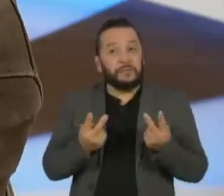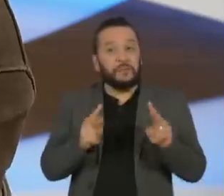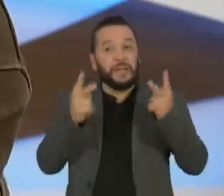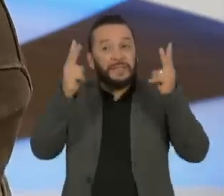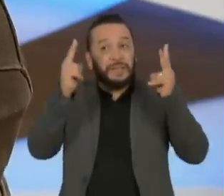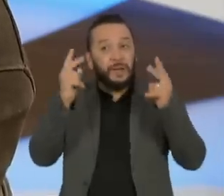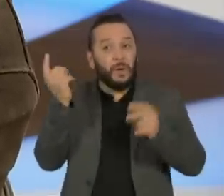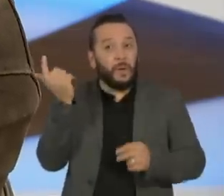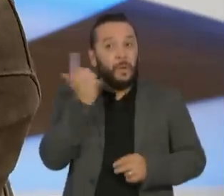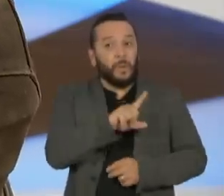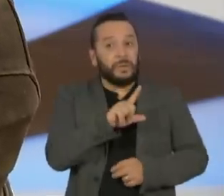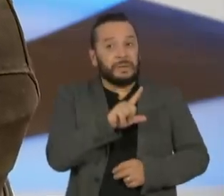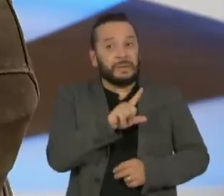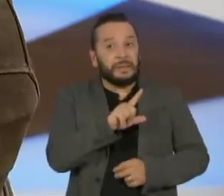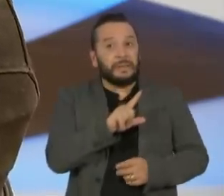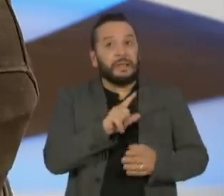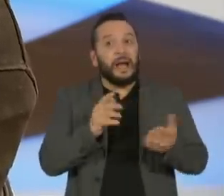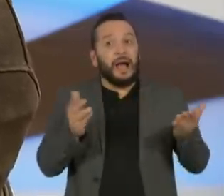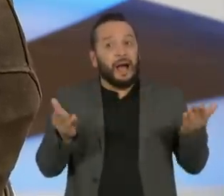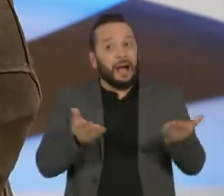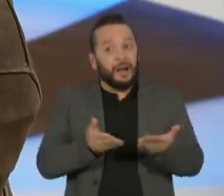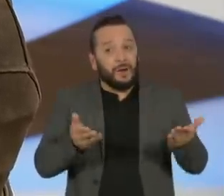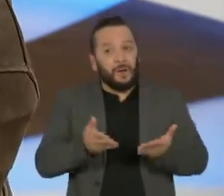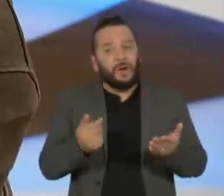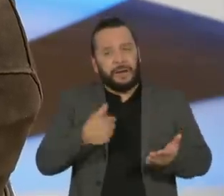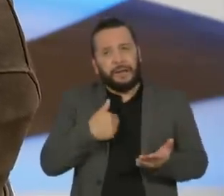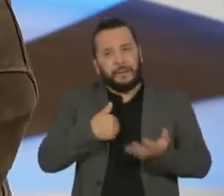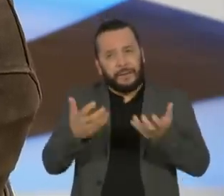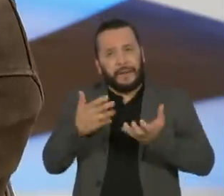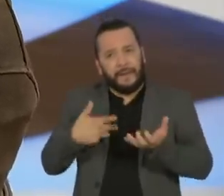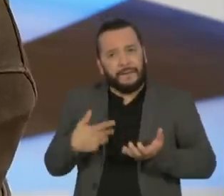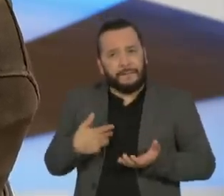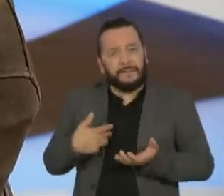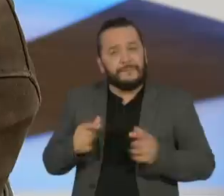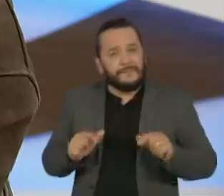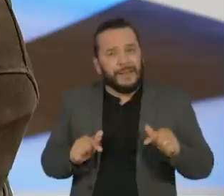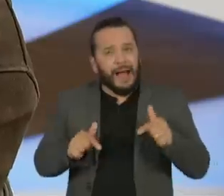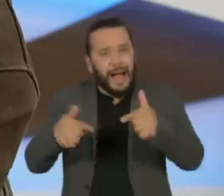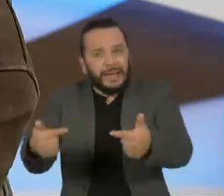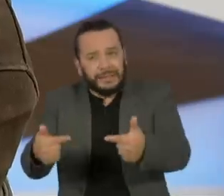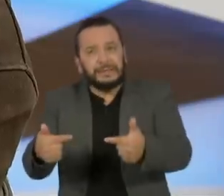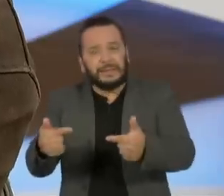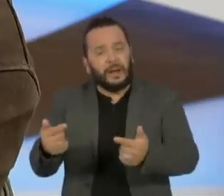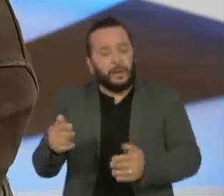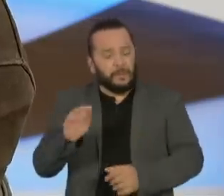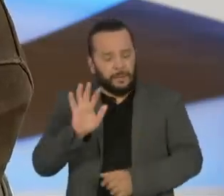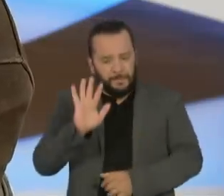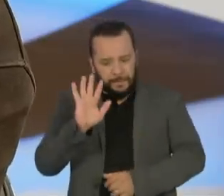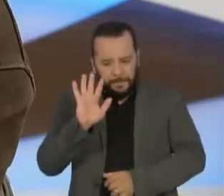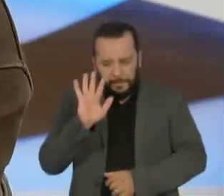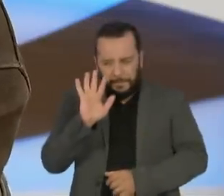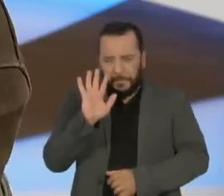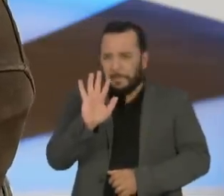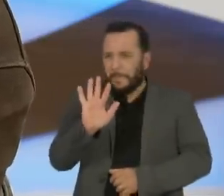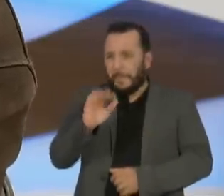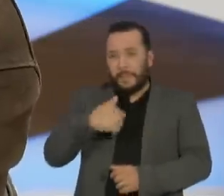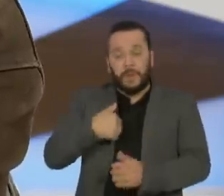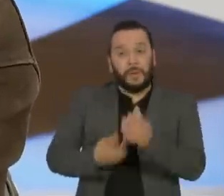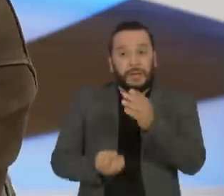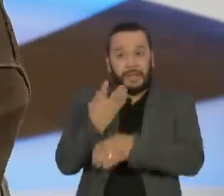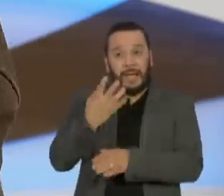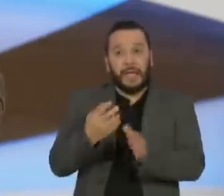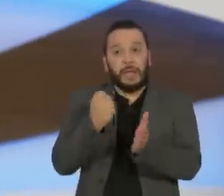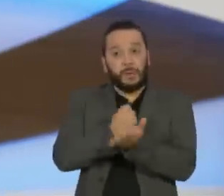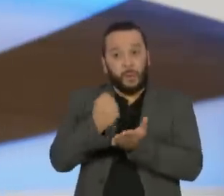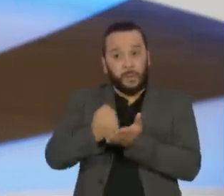vou dar a iniciativa, sabendo de antemão que eu não ia ter nenhum tipo de resposta. Mas o interesse era um documento, tanto é que